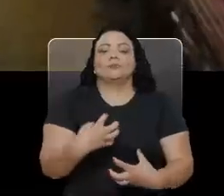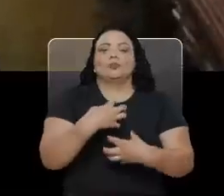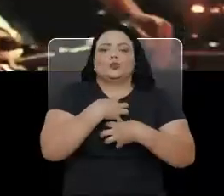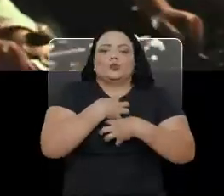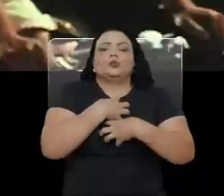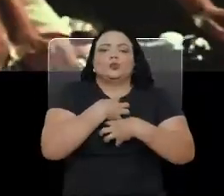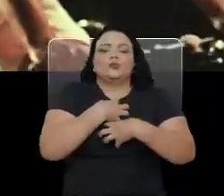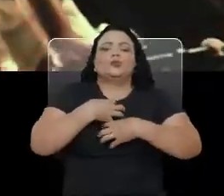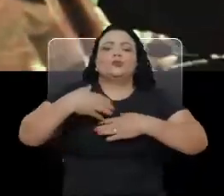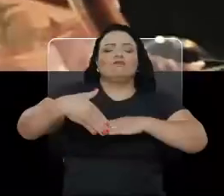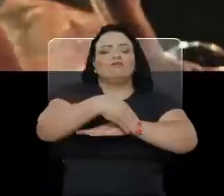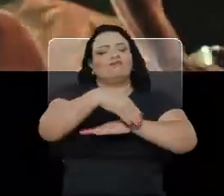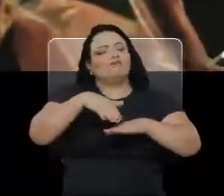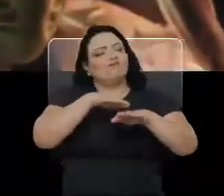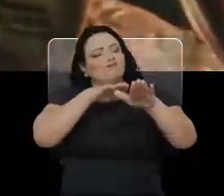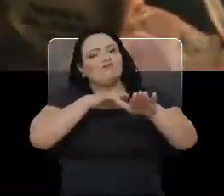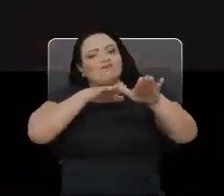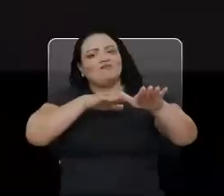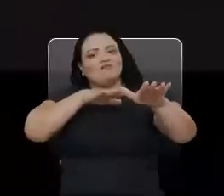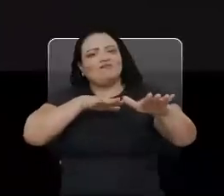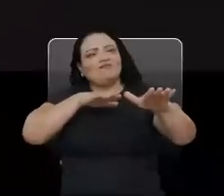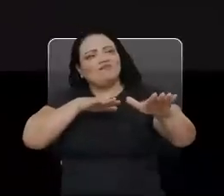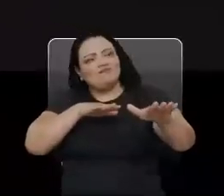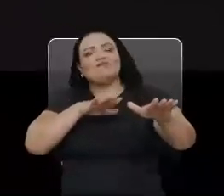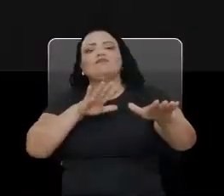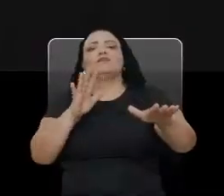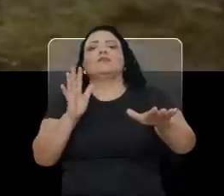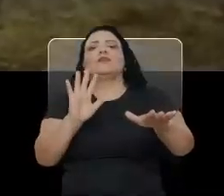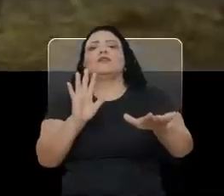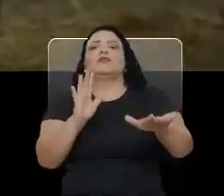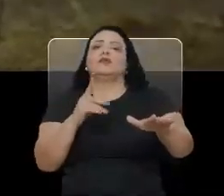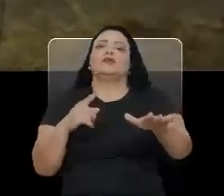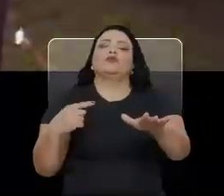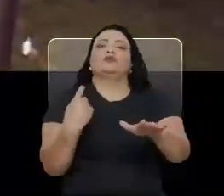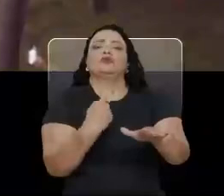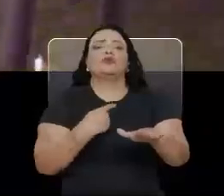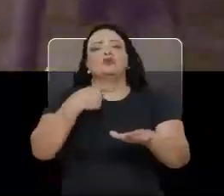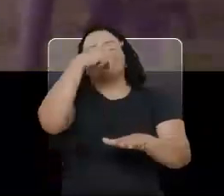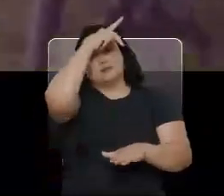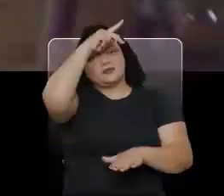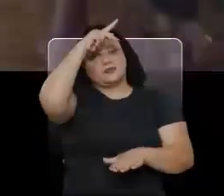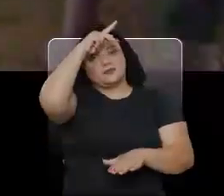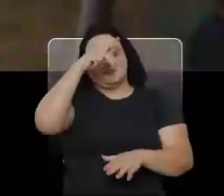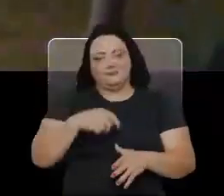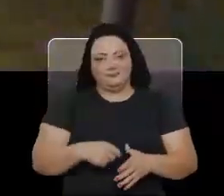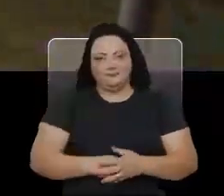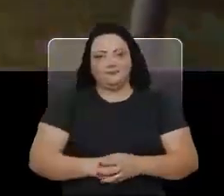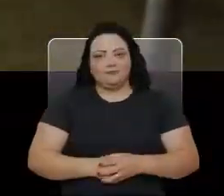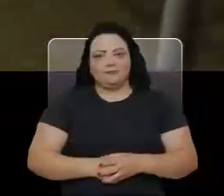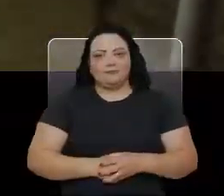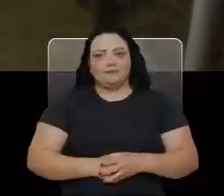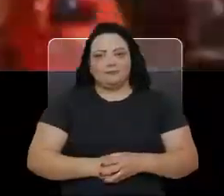foi às ruas num lamento, se despedir do nosso grande prefeito.